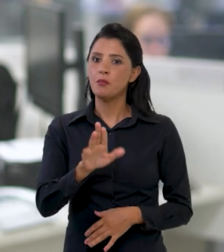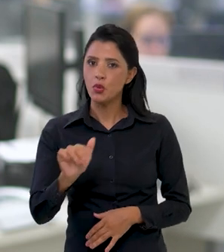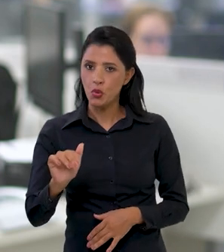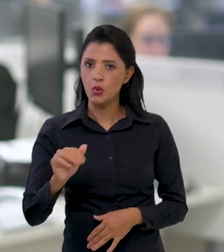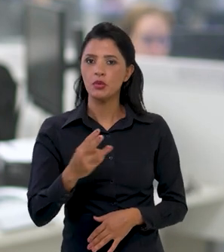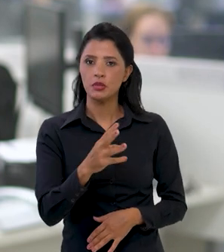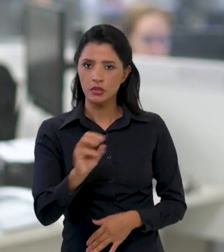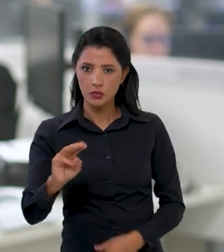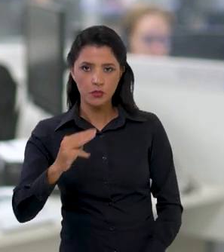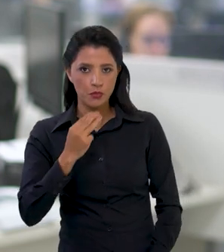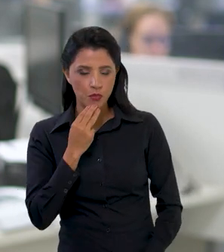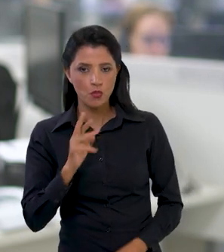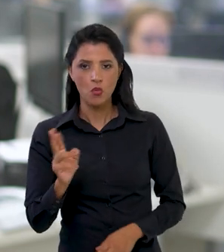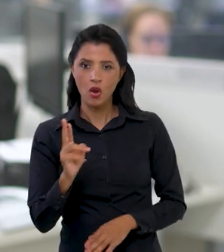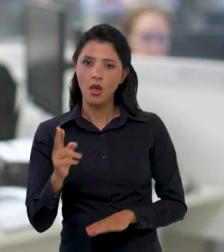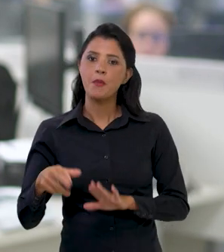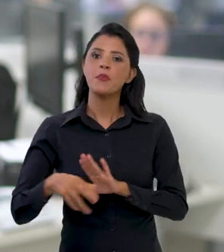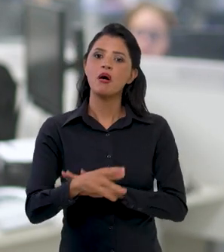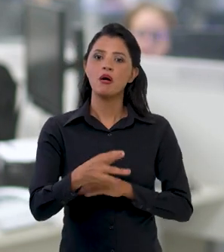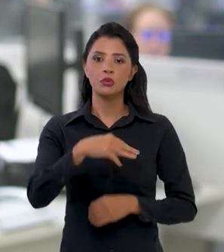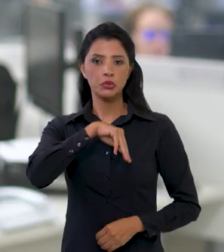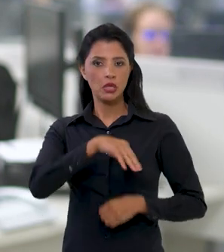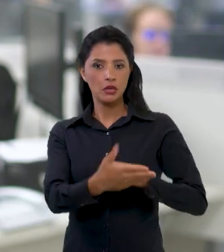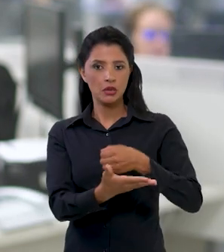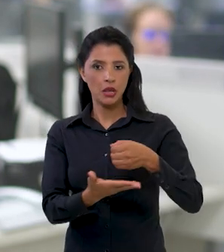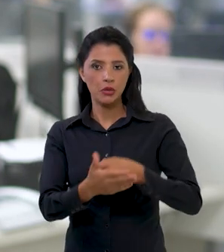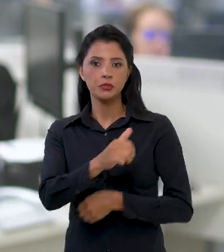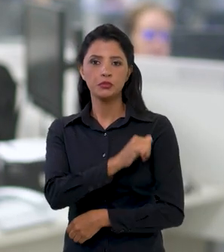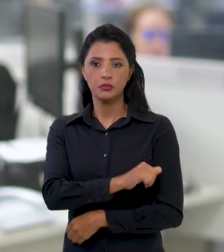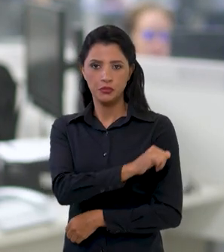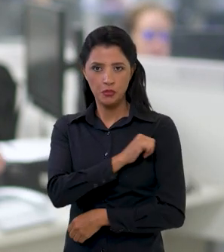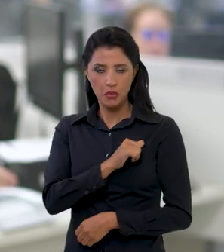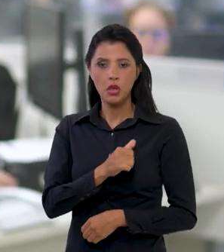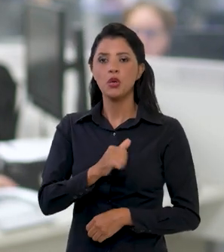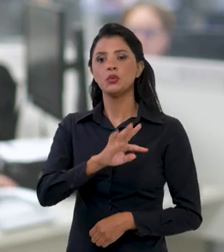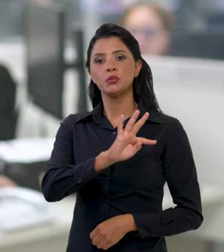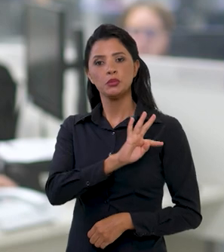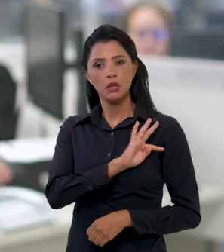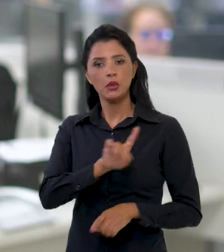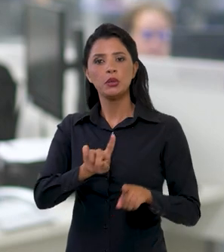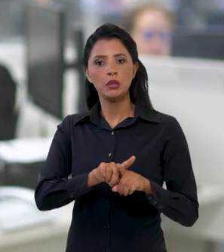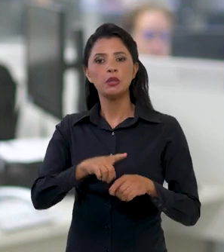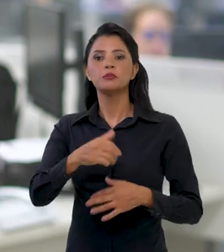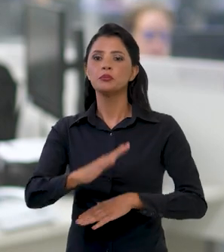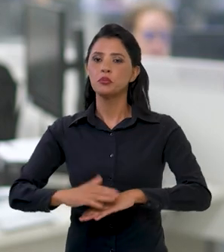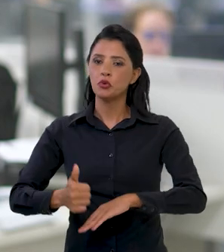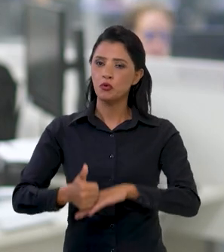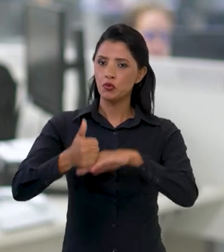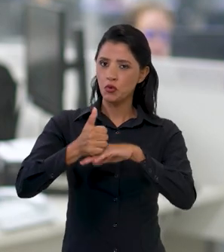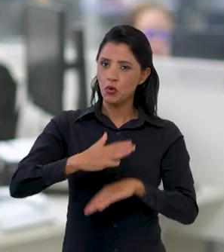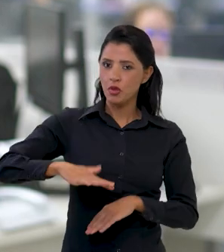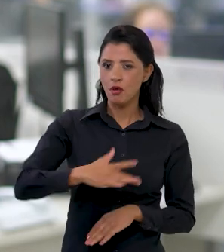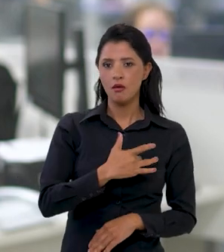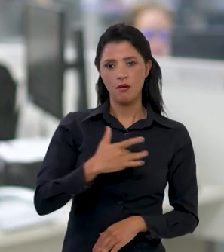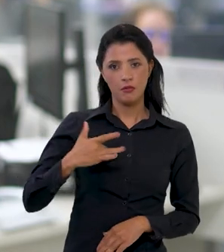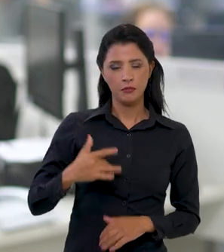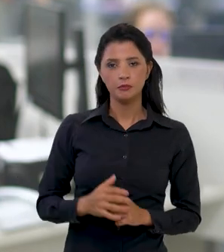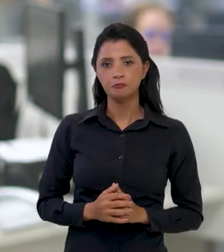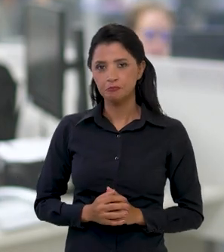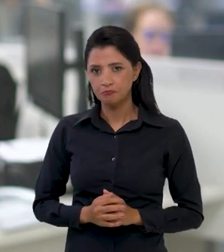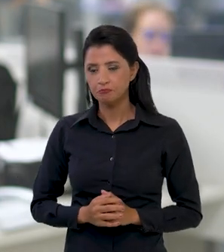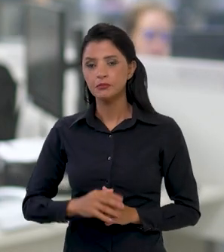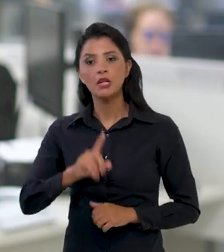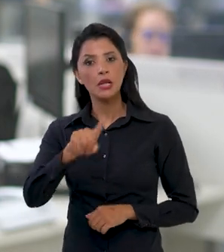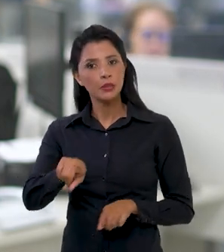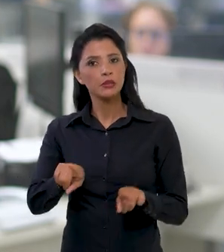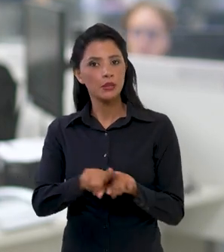7 bilhões e 300 milhões de reais para o Piso Nacional de Enfermeiros, Técnicos e Auxiliares de Enfermagem, além de